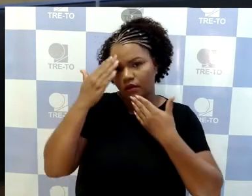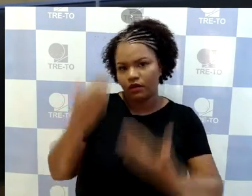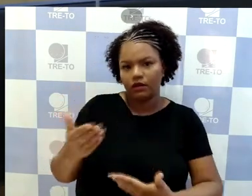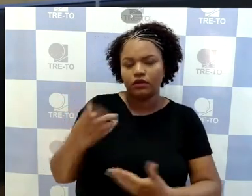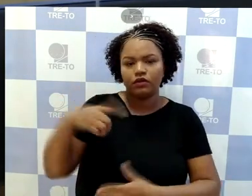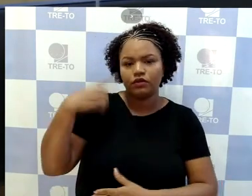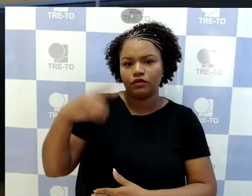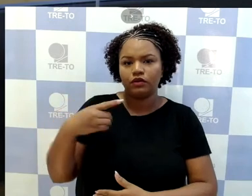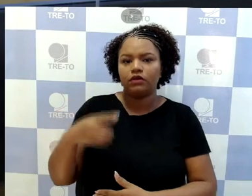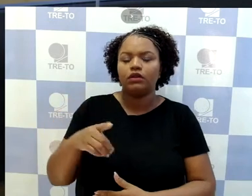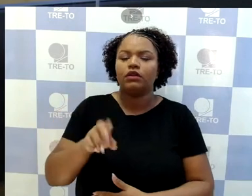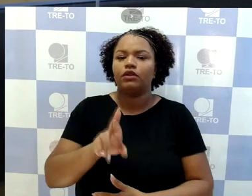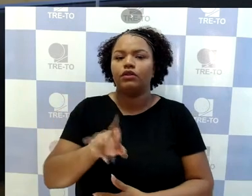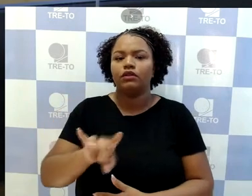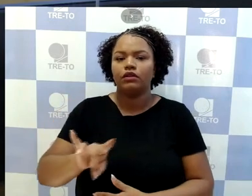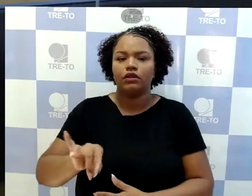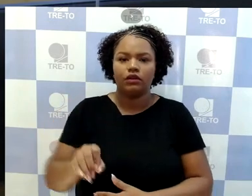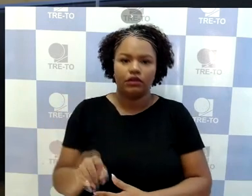Doutora Ana Paula.